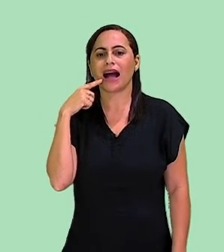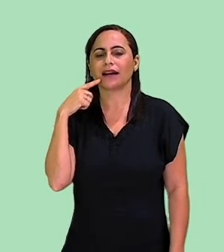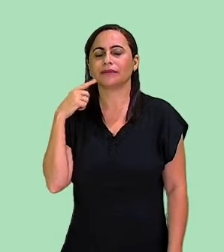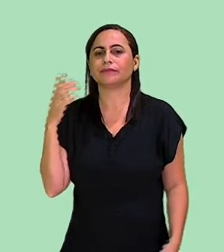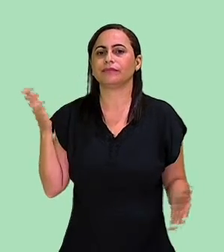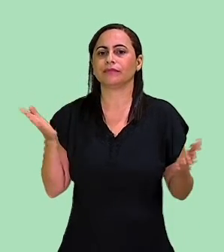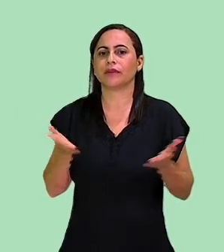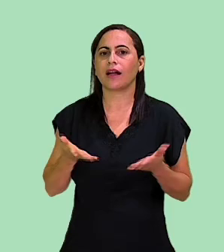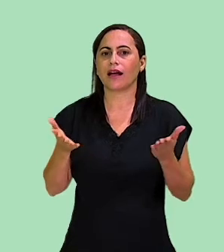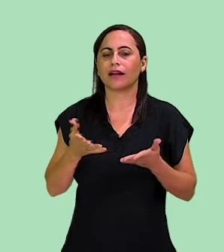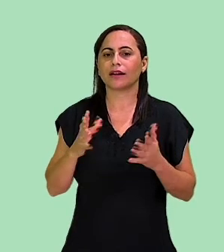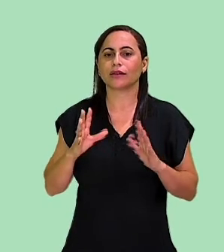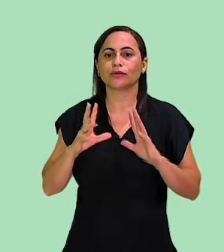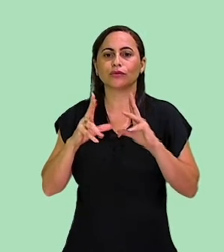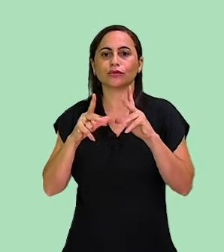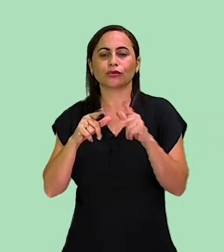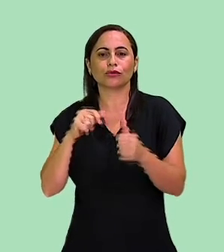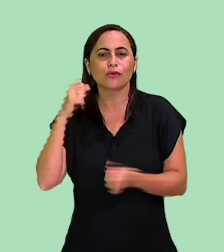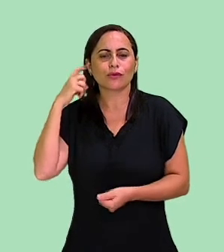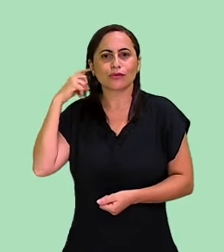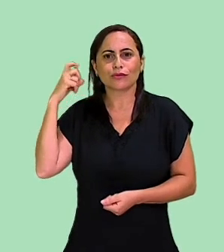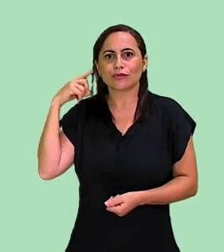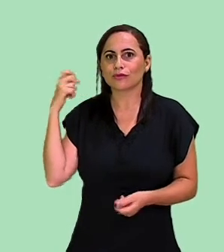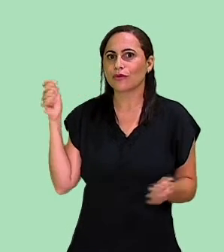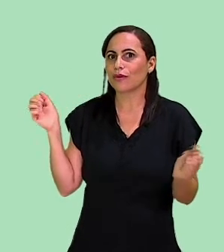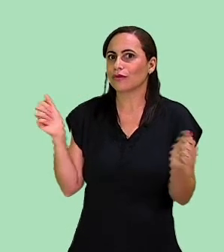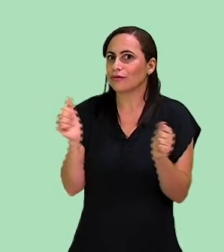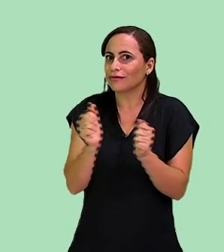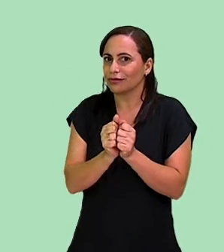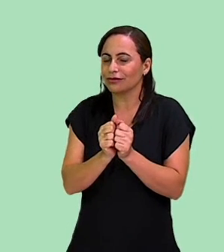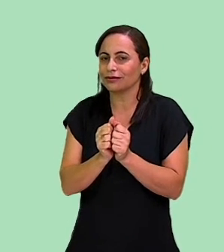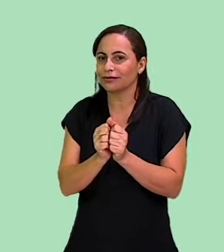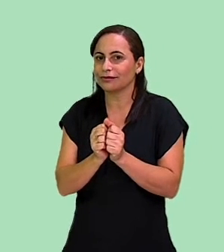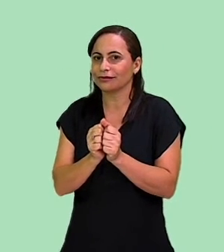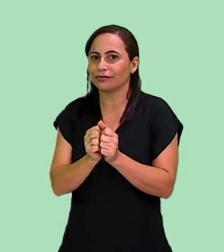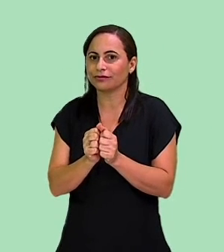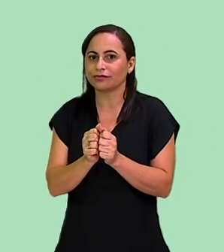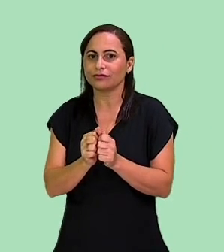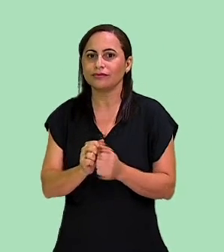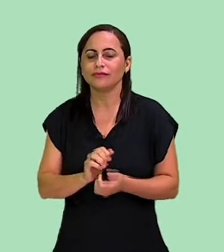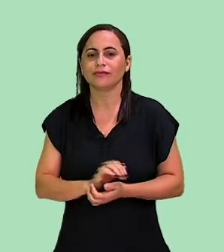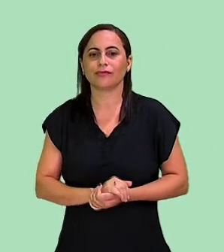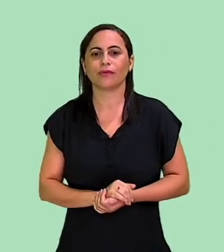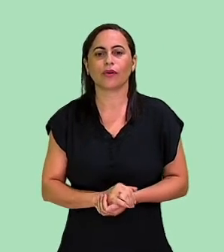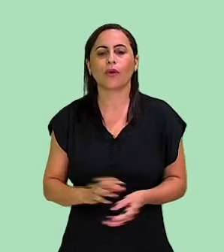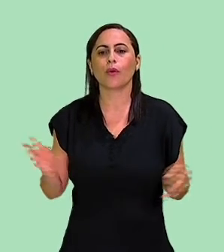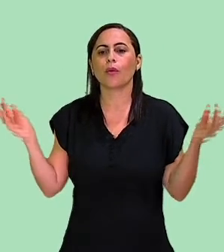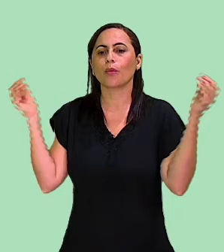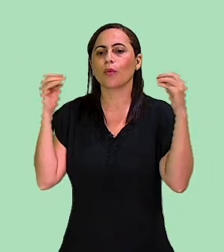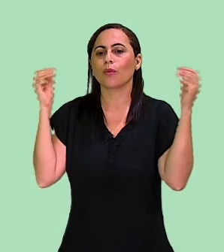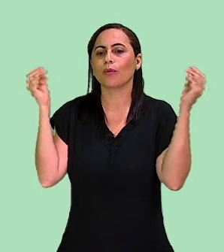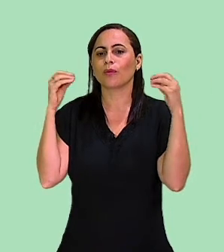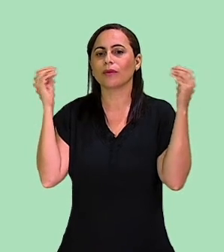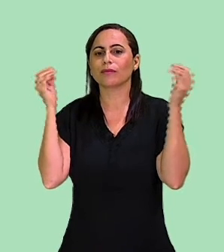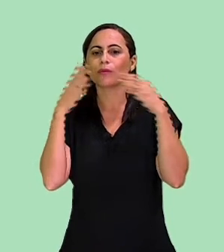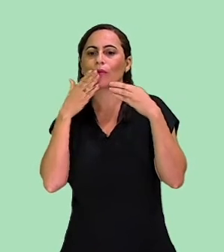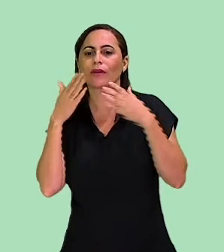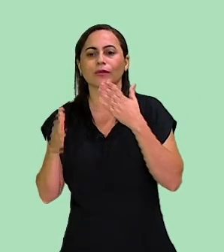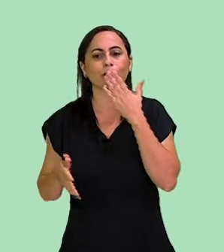Agora, todos os sons vamos fazer juntos. Vamos jogar o beijinho.